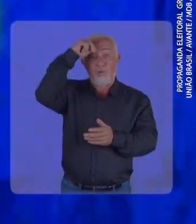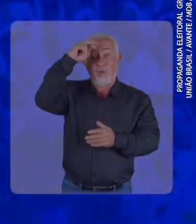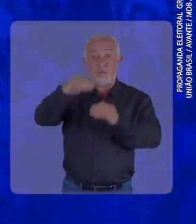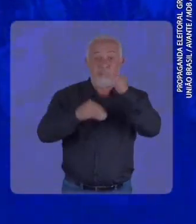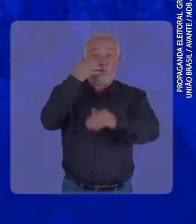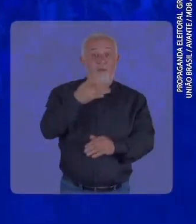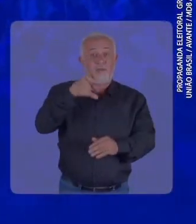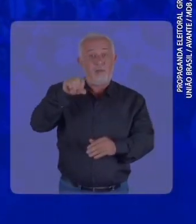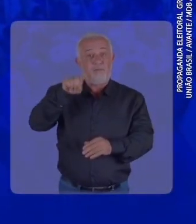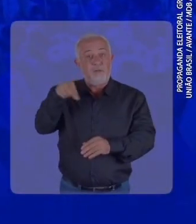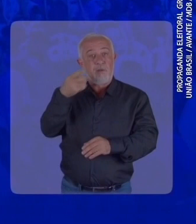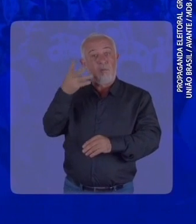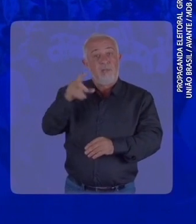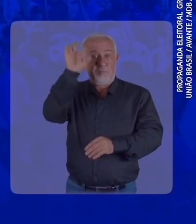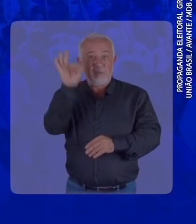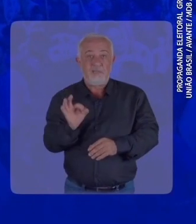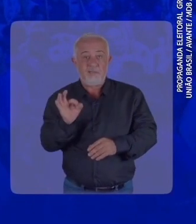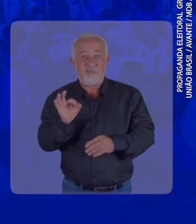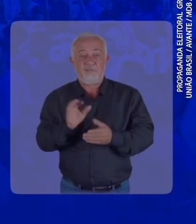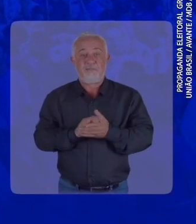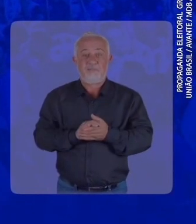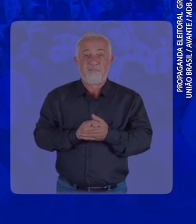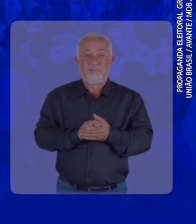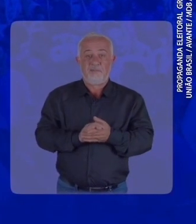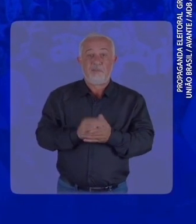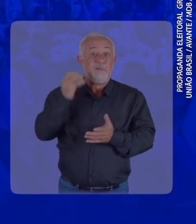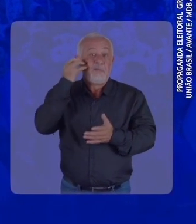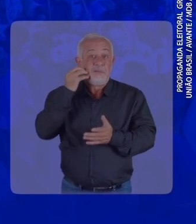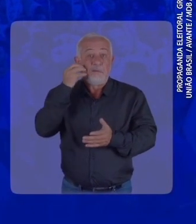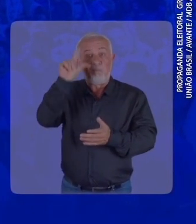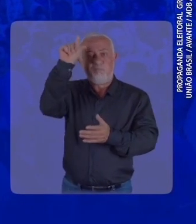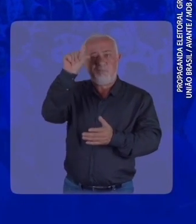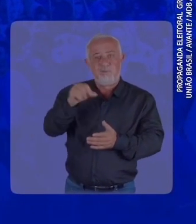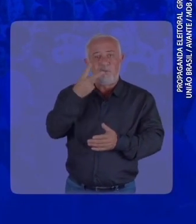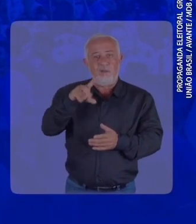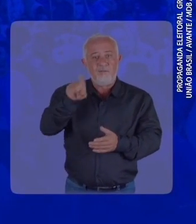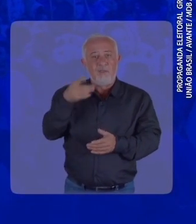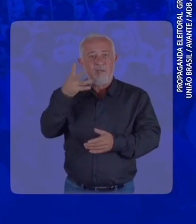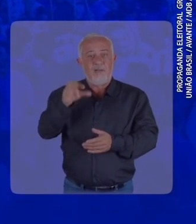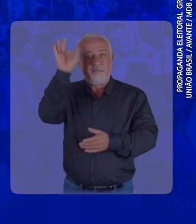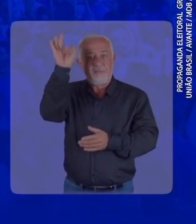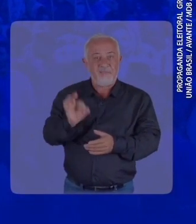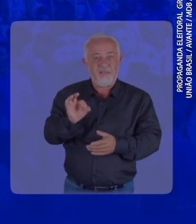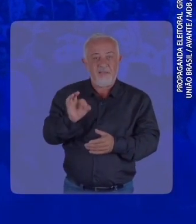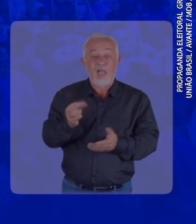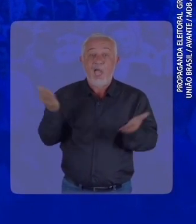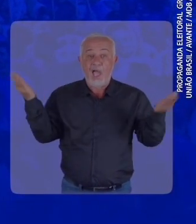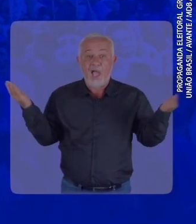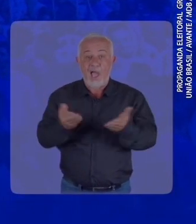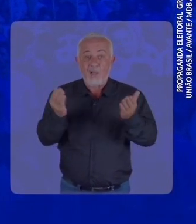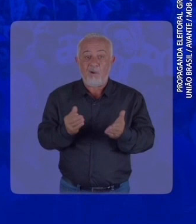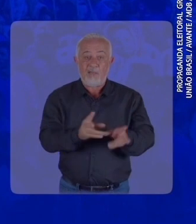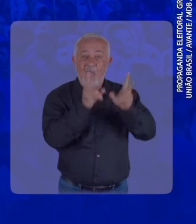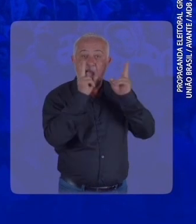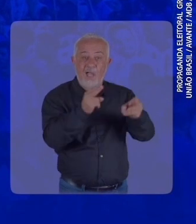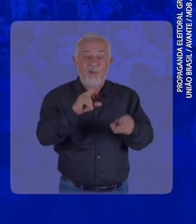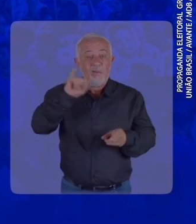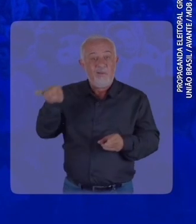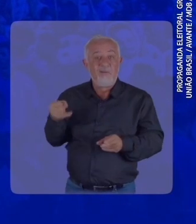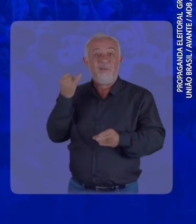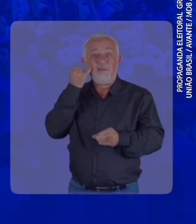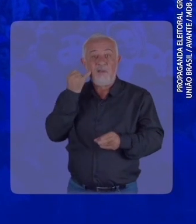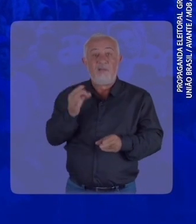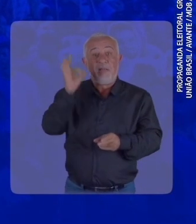Janad subiu para 49,4%. Eduardo caiu 2,4 pontos e agora está